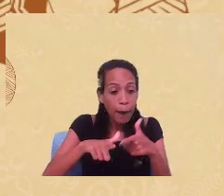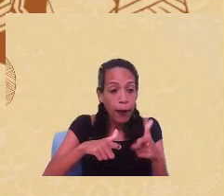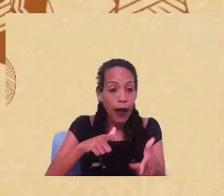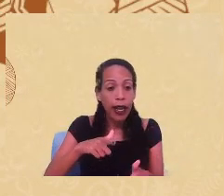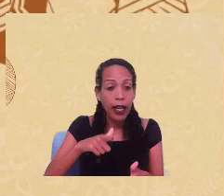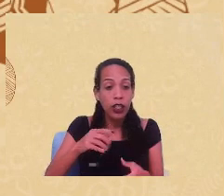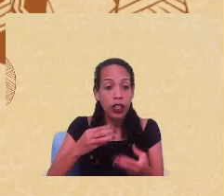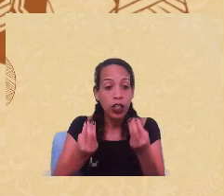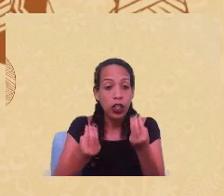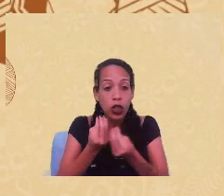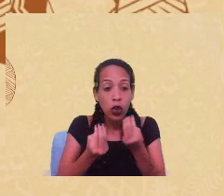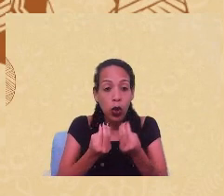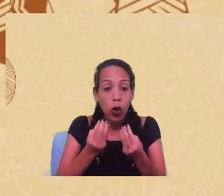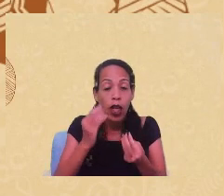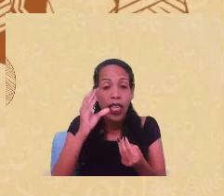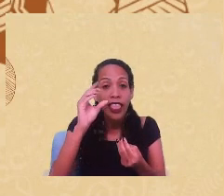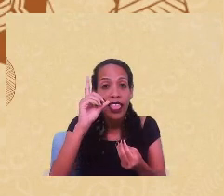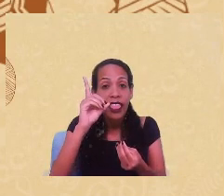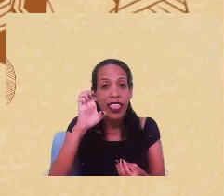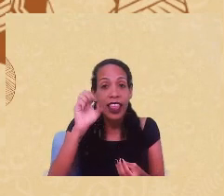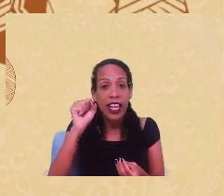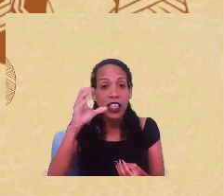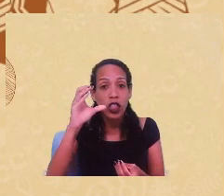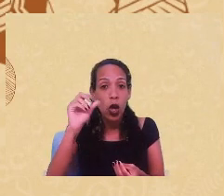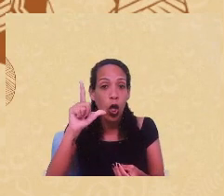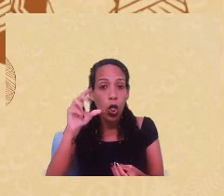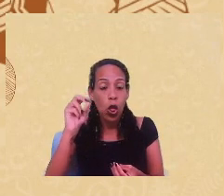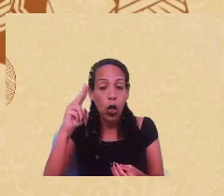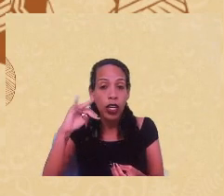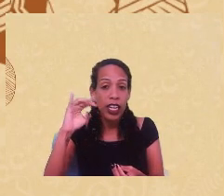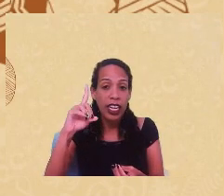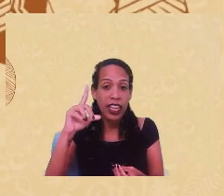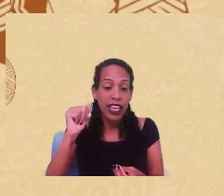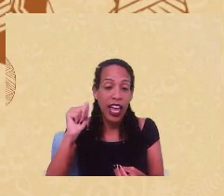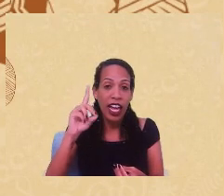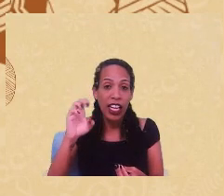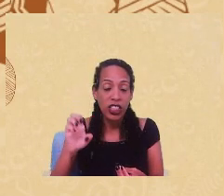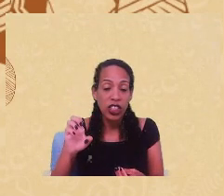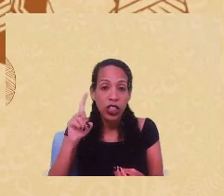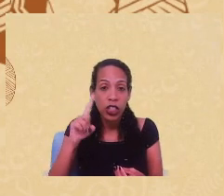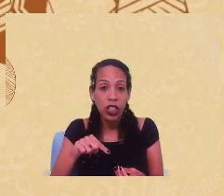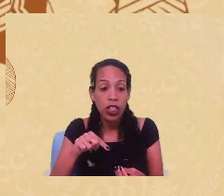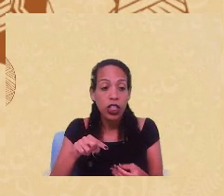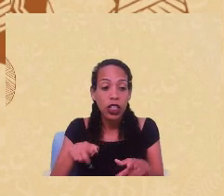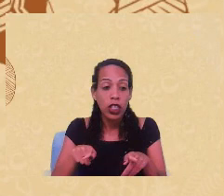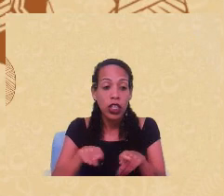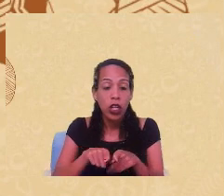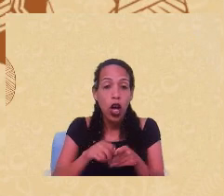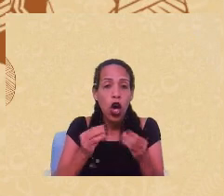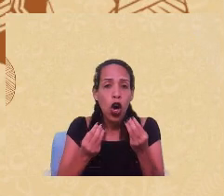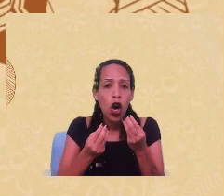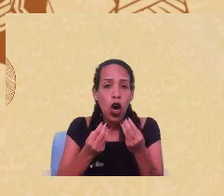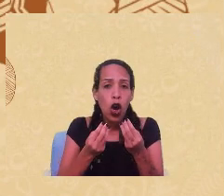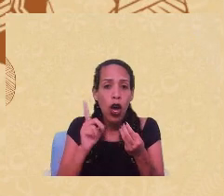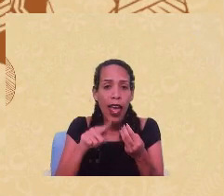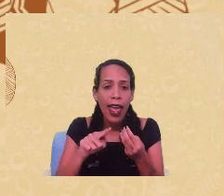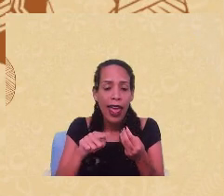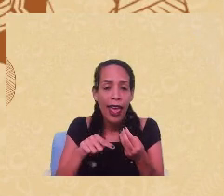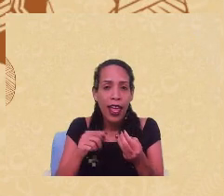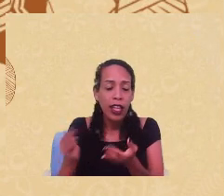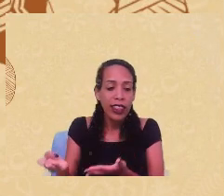Descolonialidade, e da Descolonialidade, com uma obra que já traz na